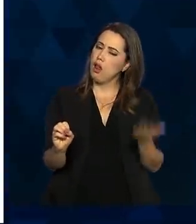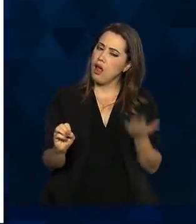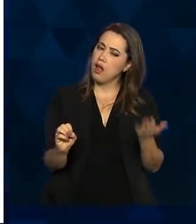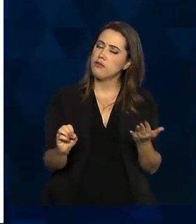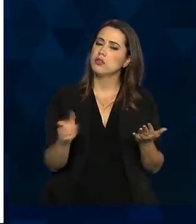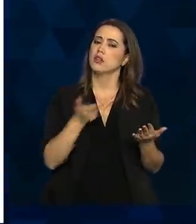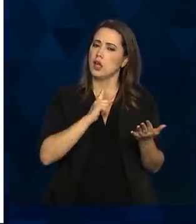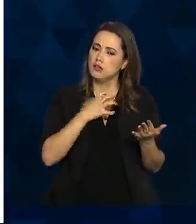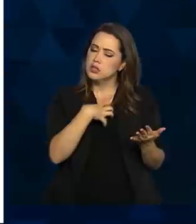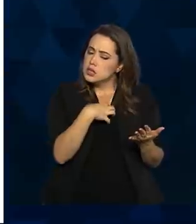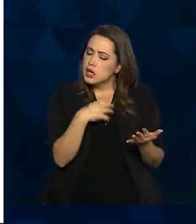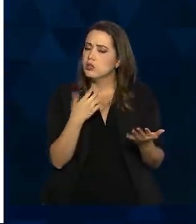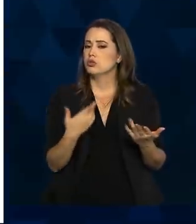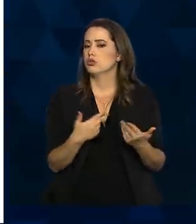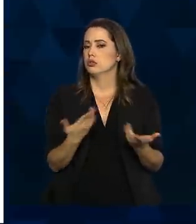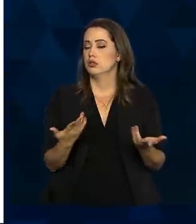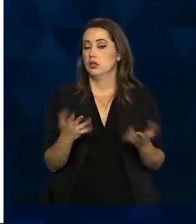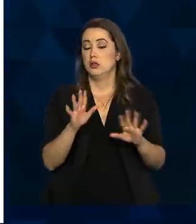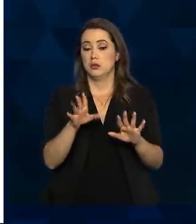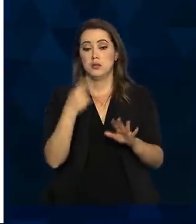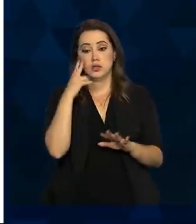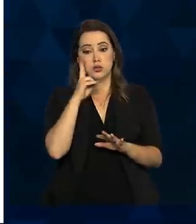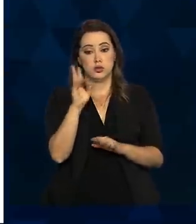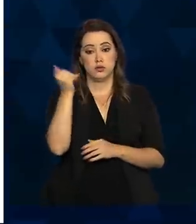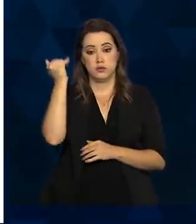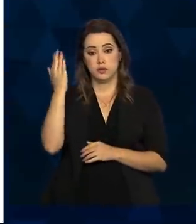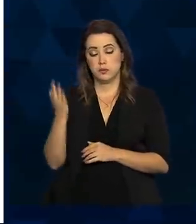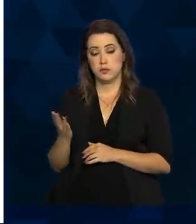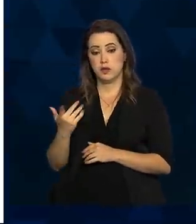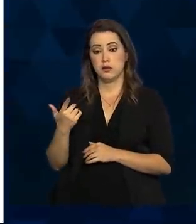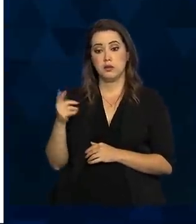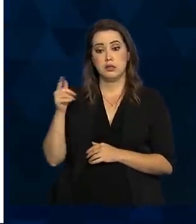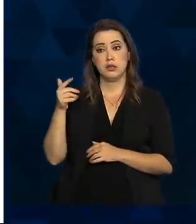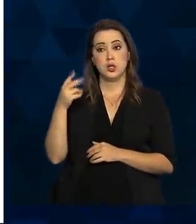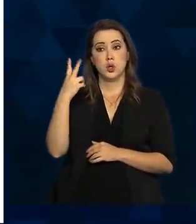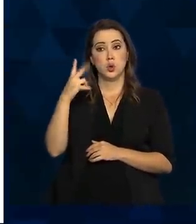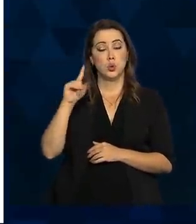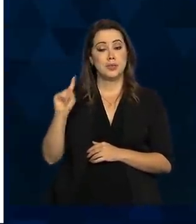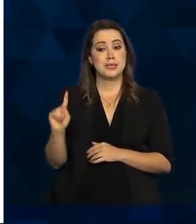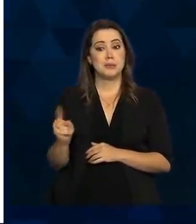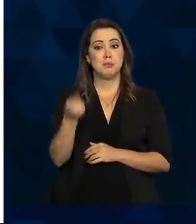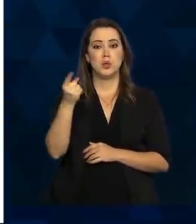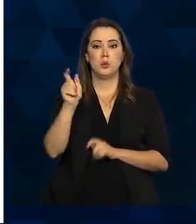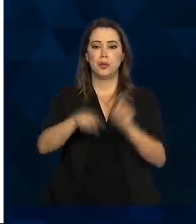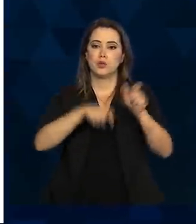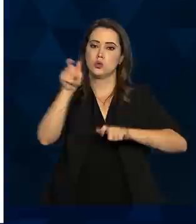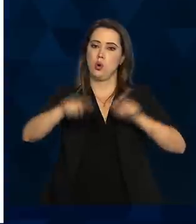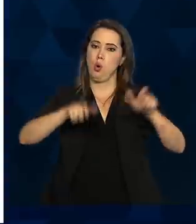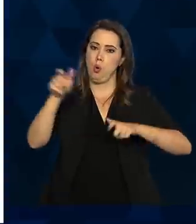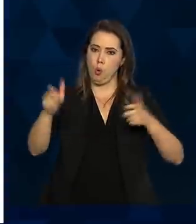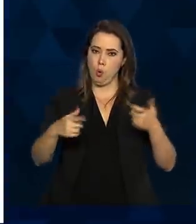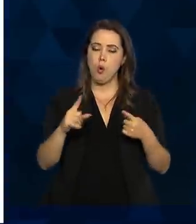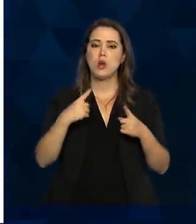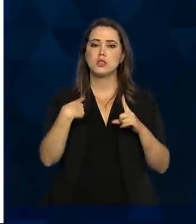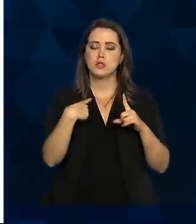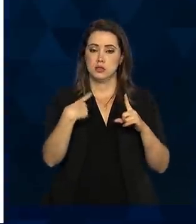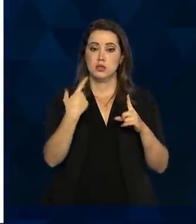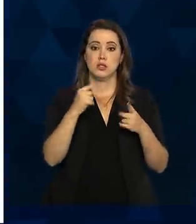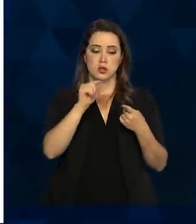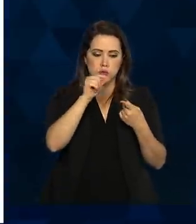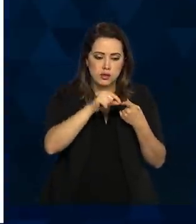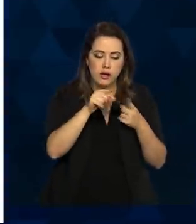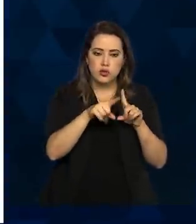gráfico, que mostra que dessas duas mil pessoas que foram testadas positivas na nossa